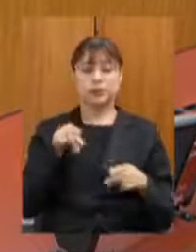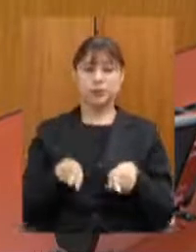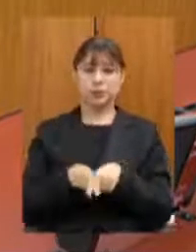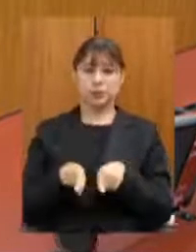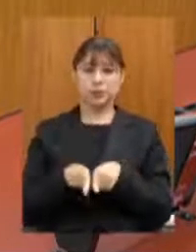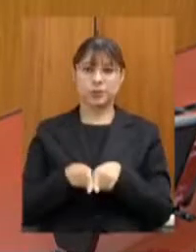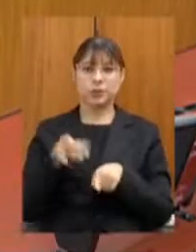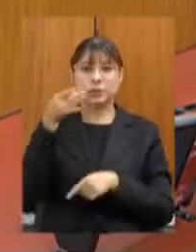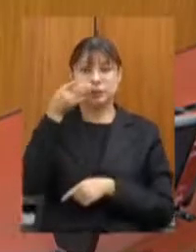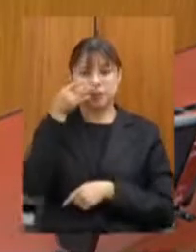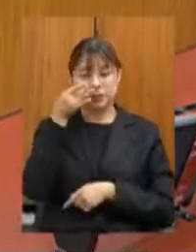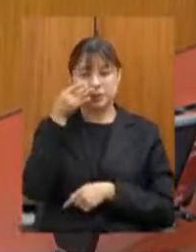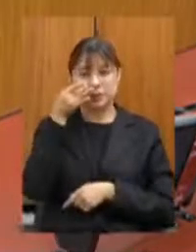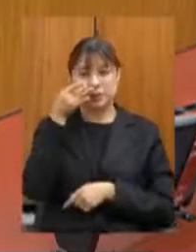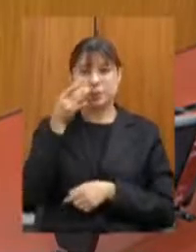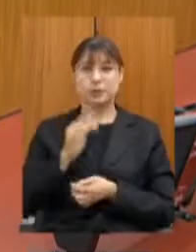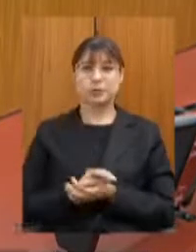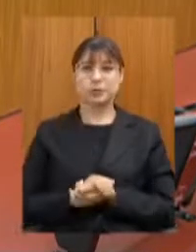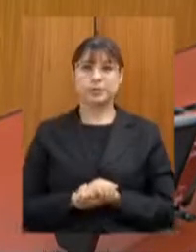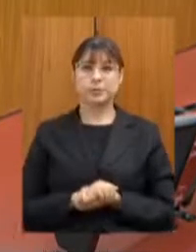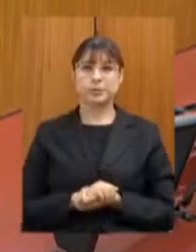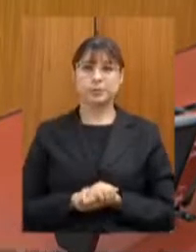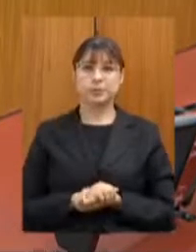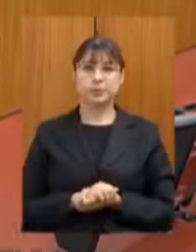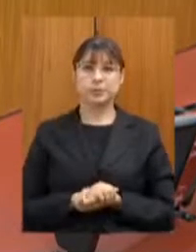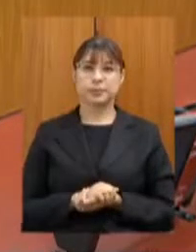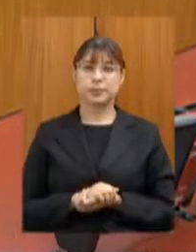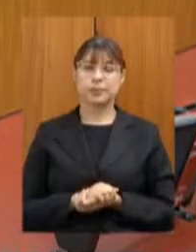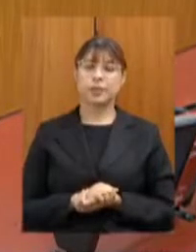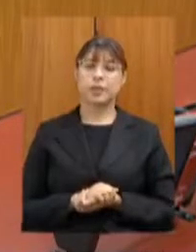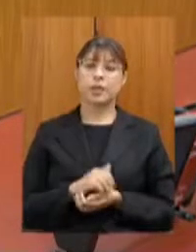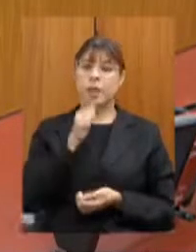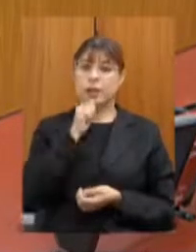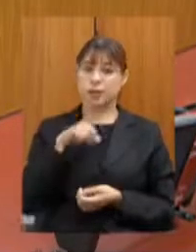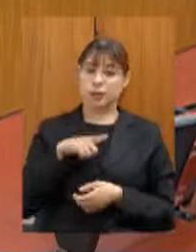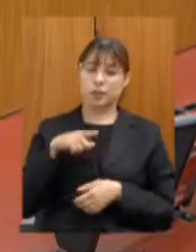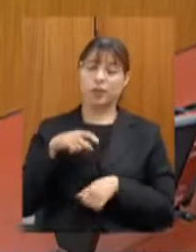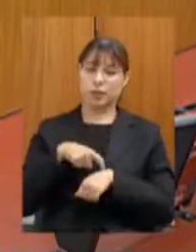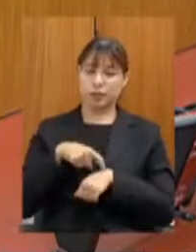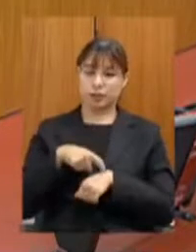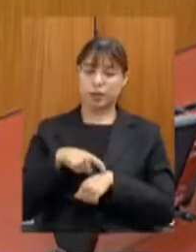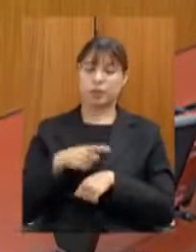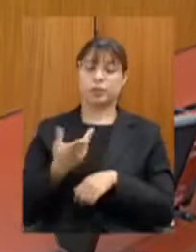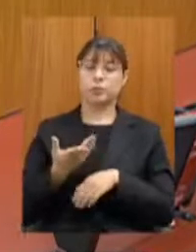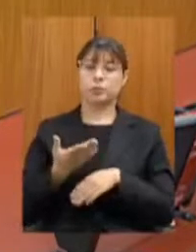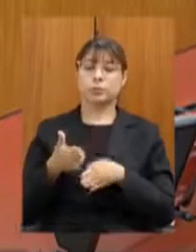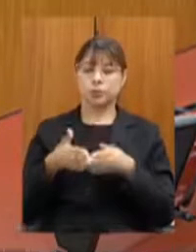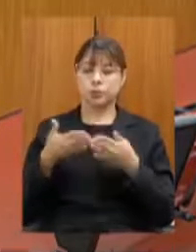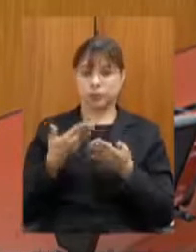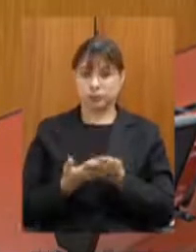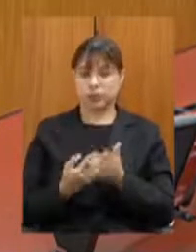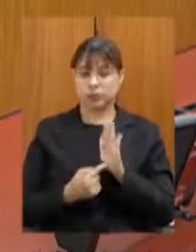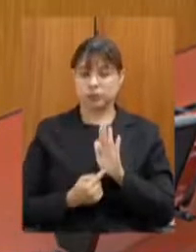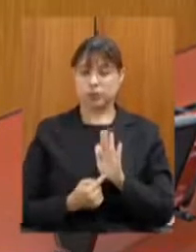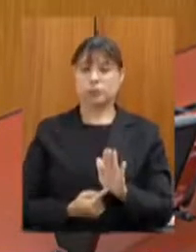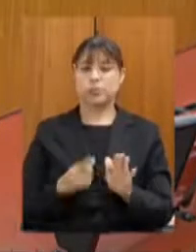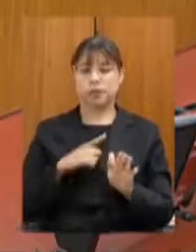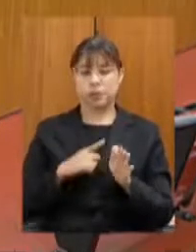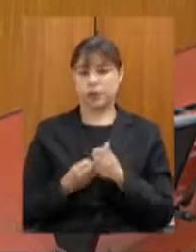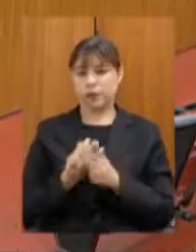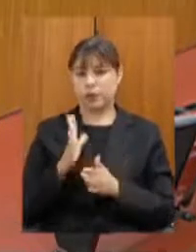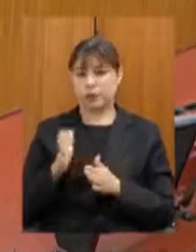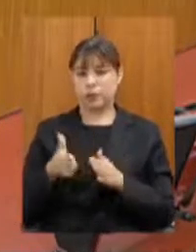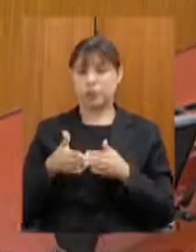presencialmente que ainda temos tempo de apresentação de requerimentos temos vários requerimentos queria